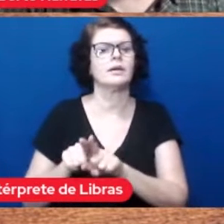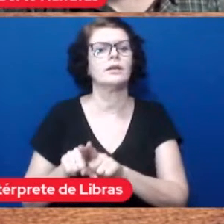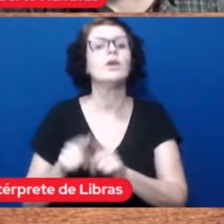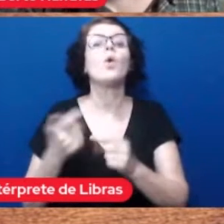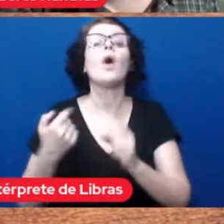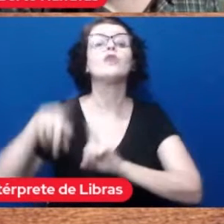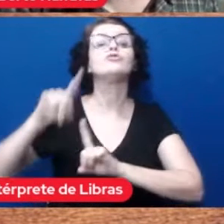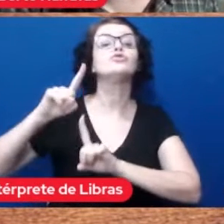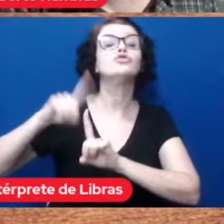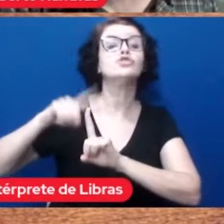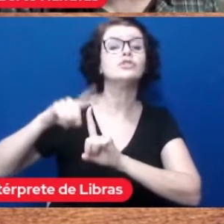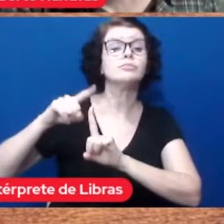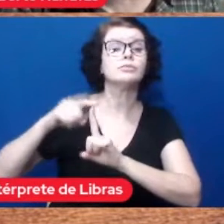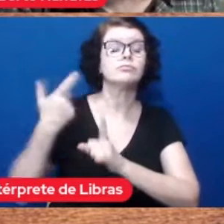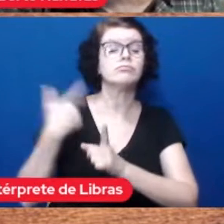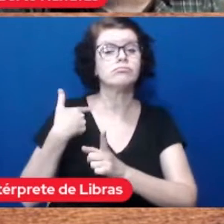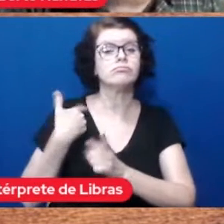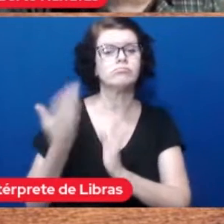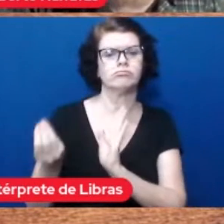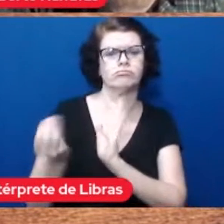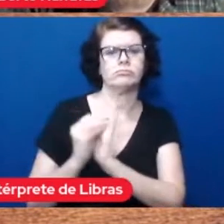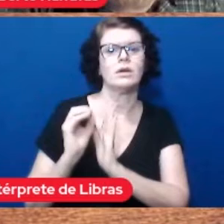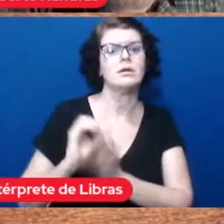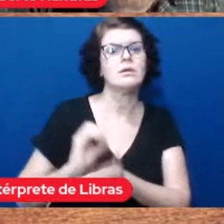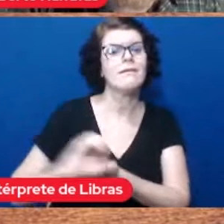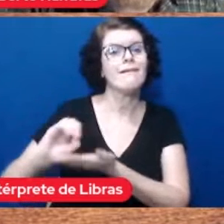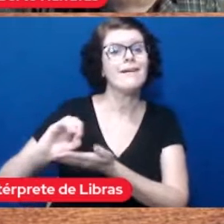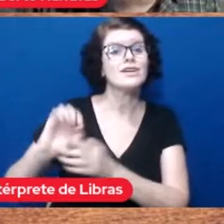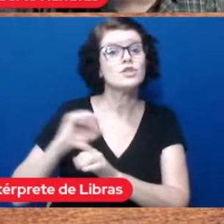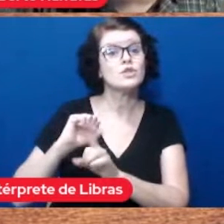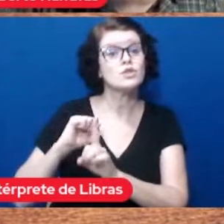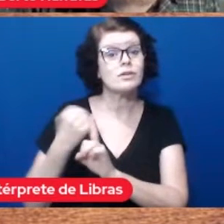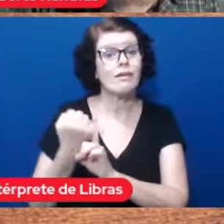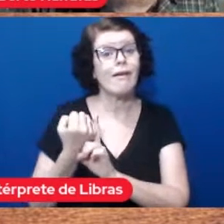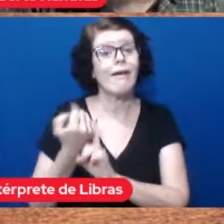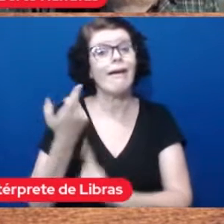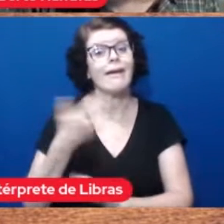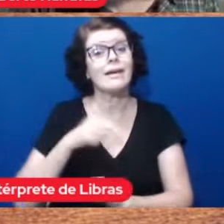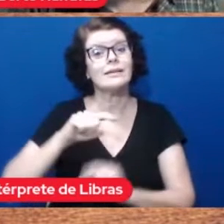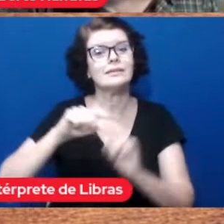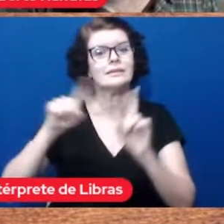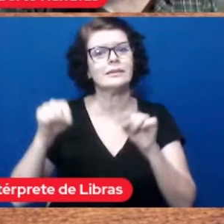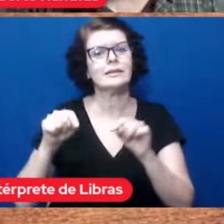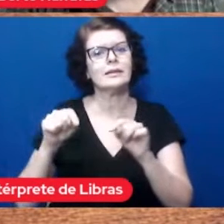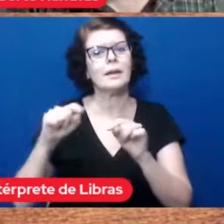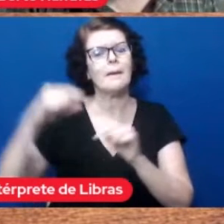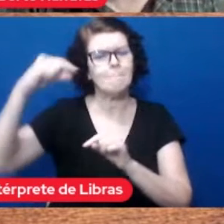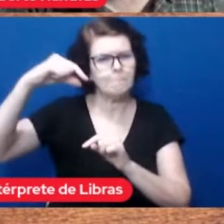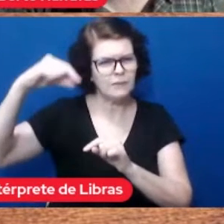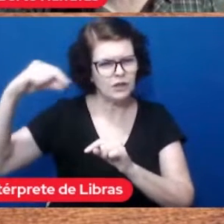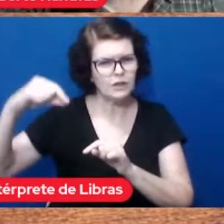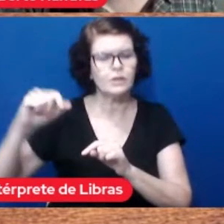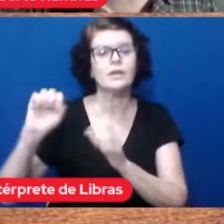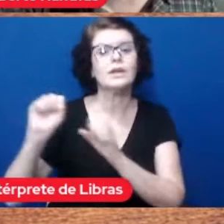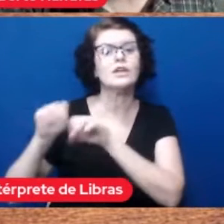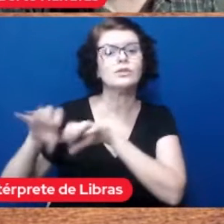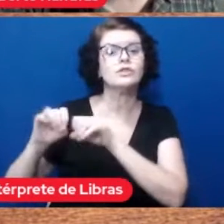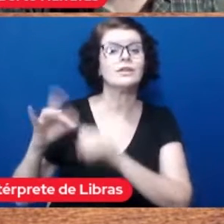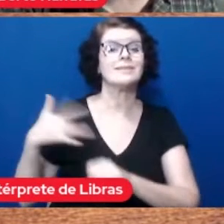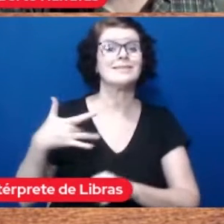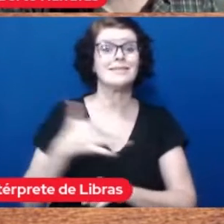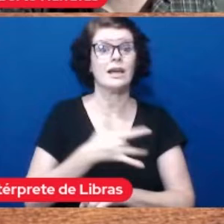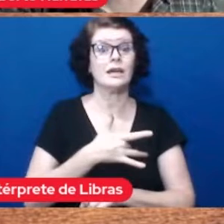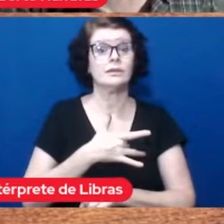gasto que está previsto no orçamento os gastos sociais são esses semicírculo aqui pequeno educação, saúde